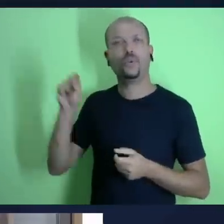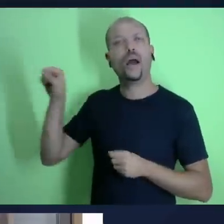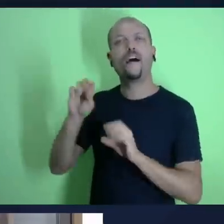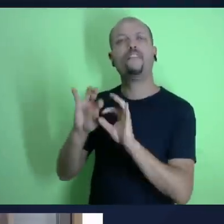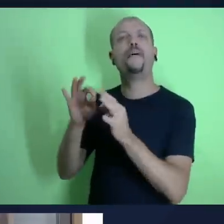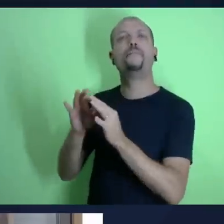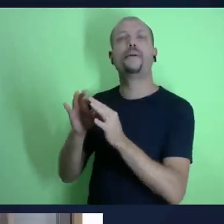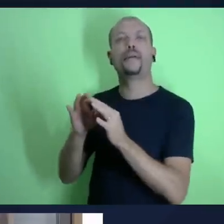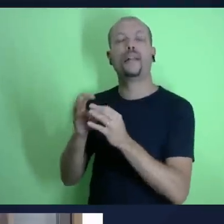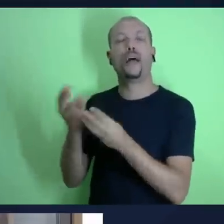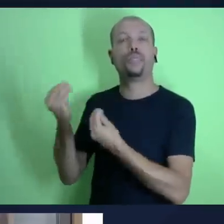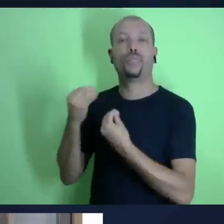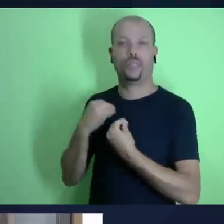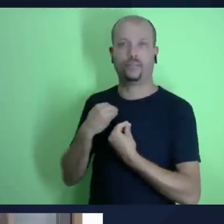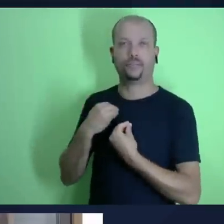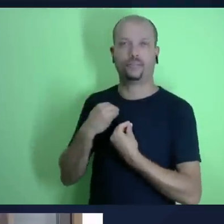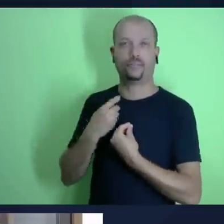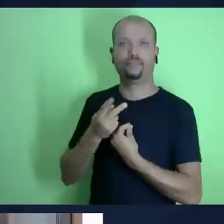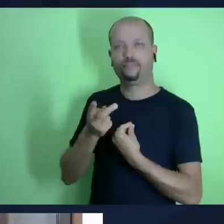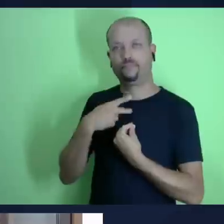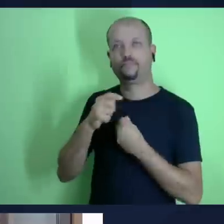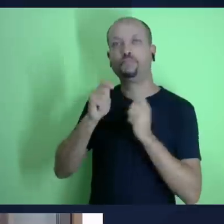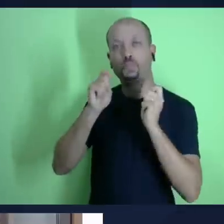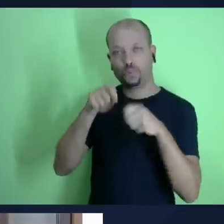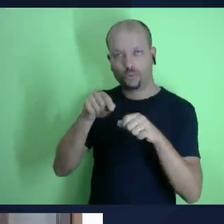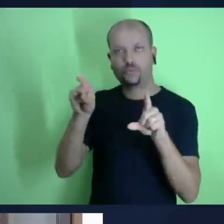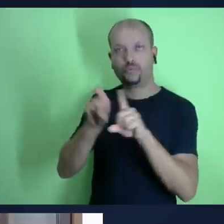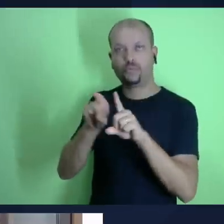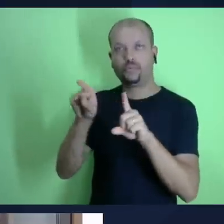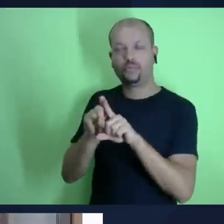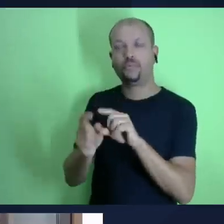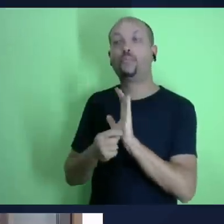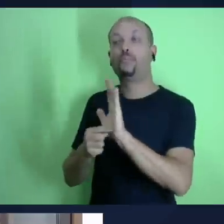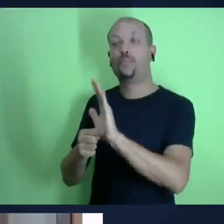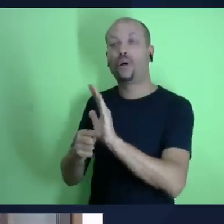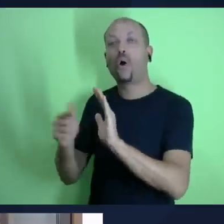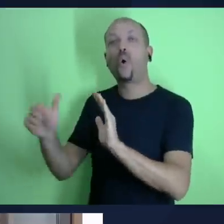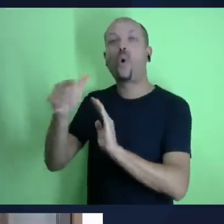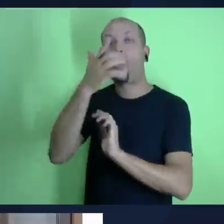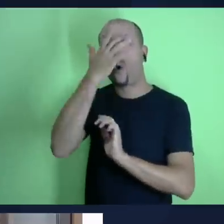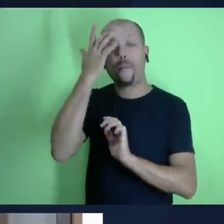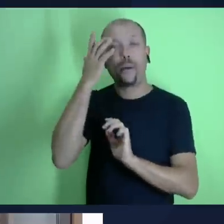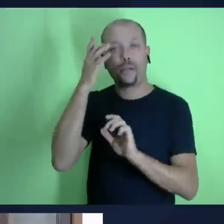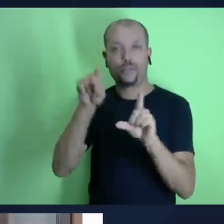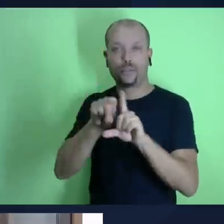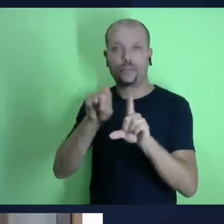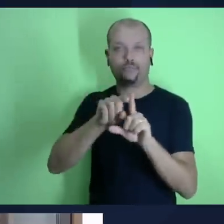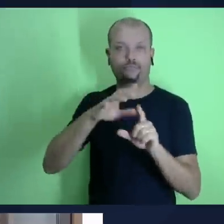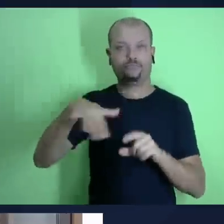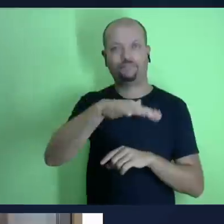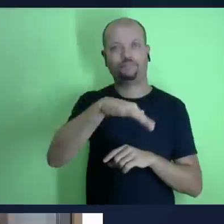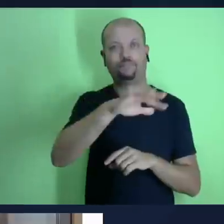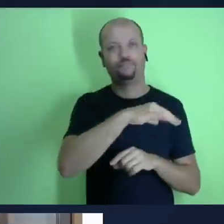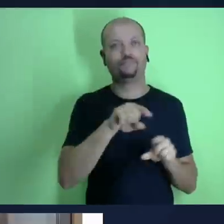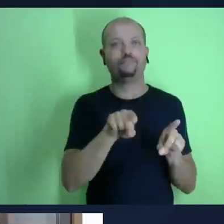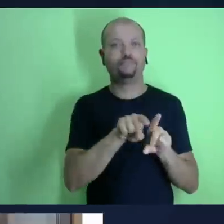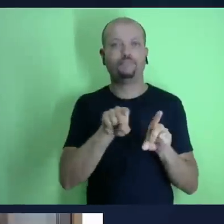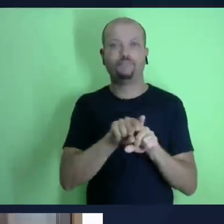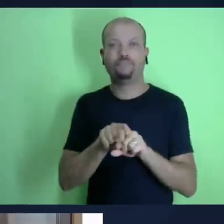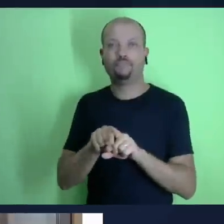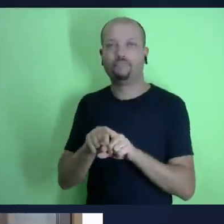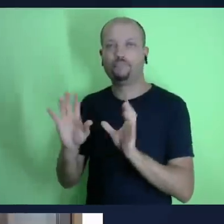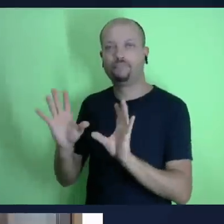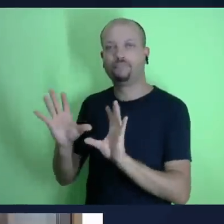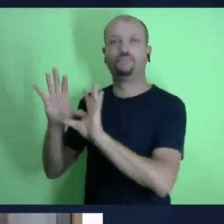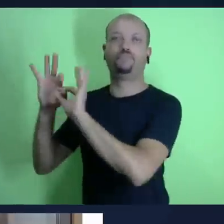louvado seja o nome do senhor jesus porque ele é o nosso provedor de todas as coisas amém amém pastor